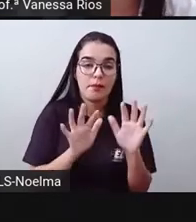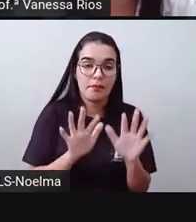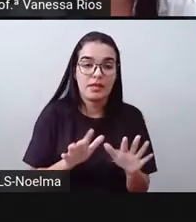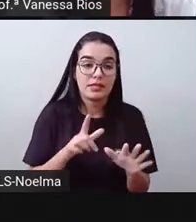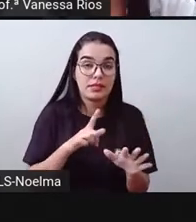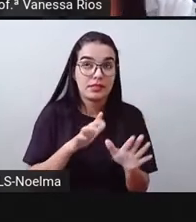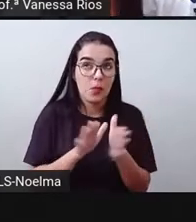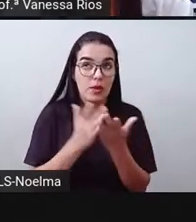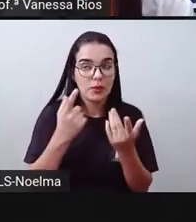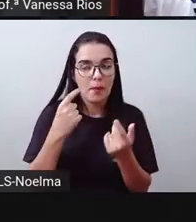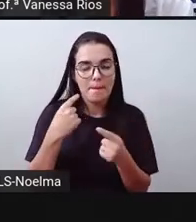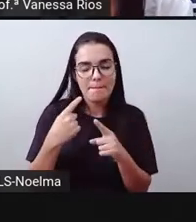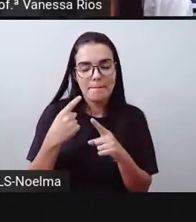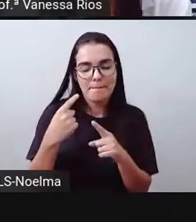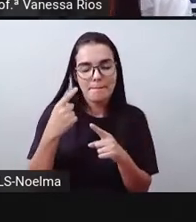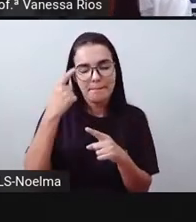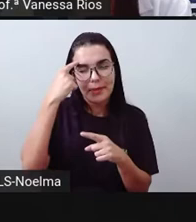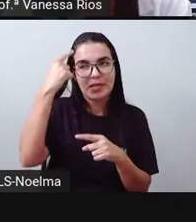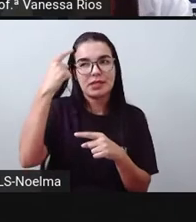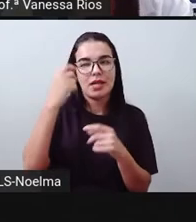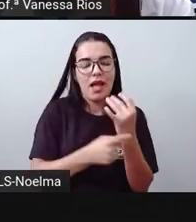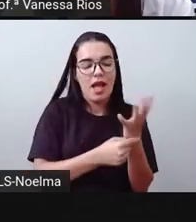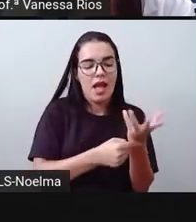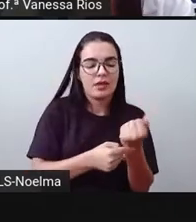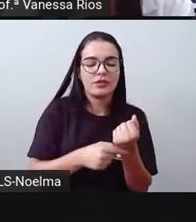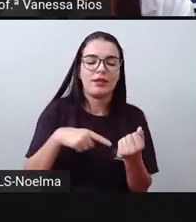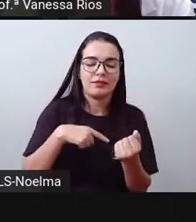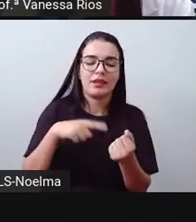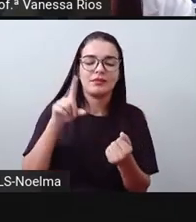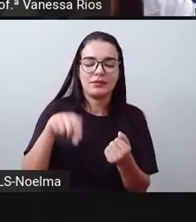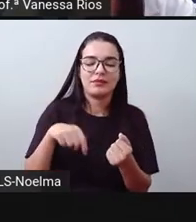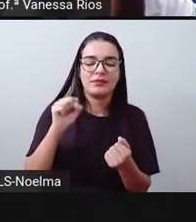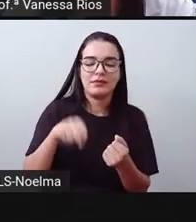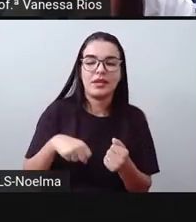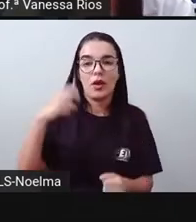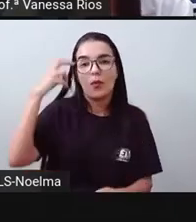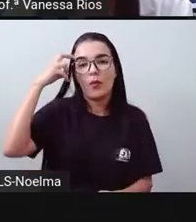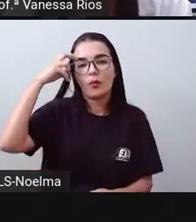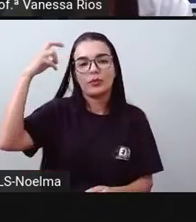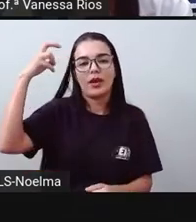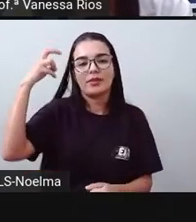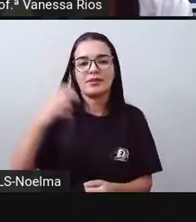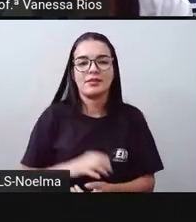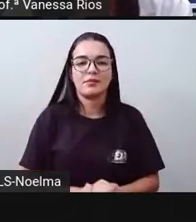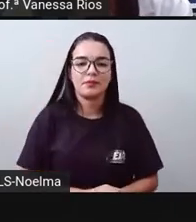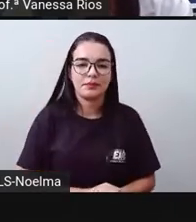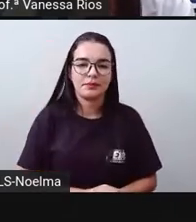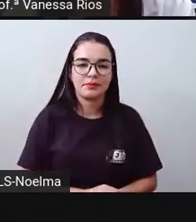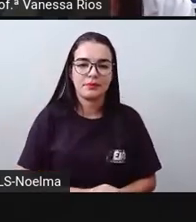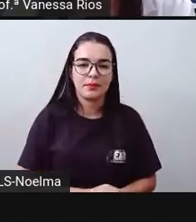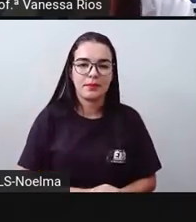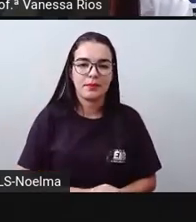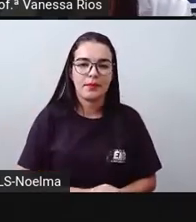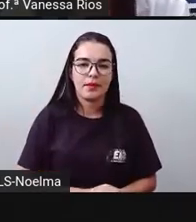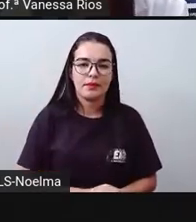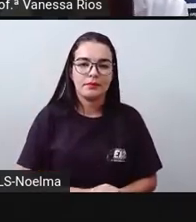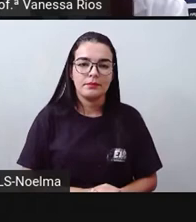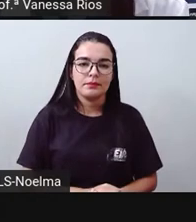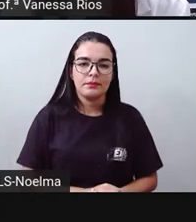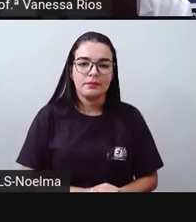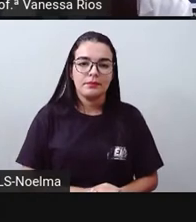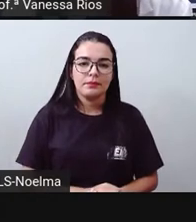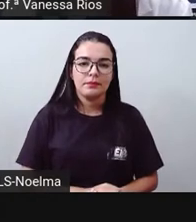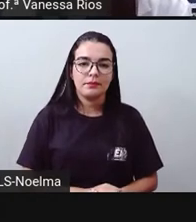a gente pensa em arte, a gente sim está pensando em manifestações culturais. Então, graças ao